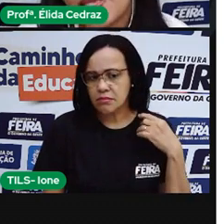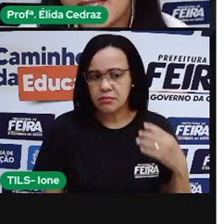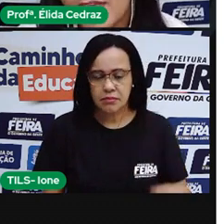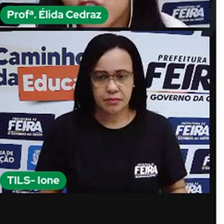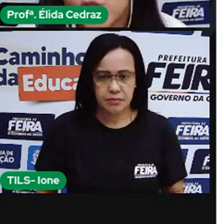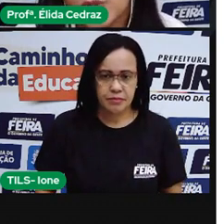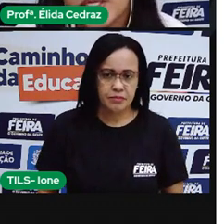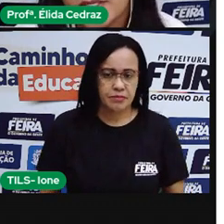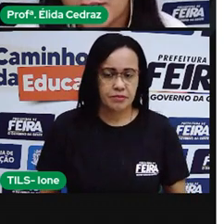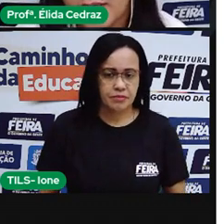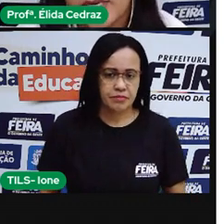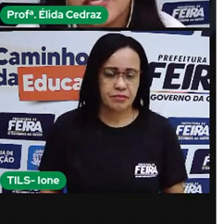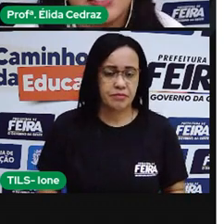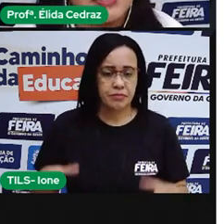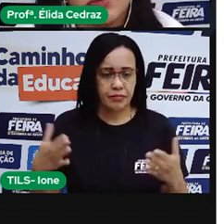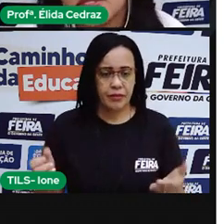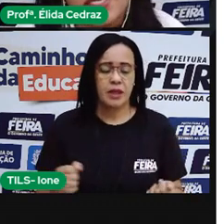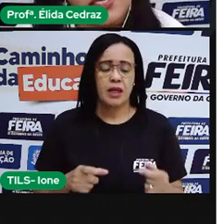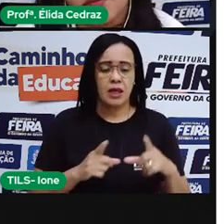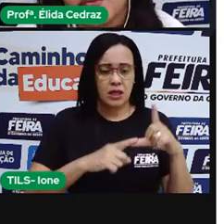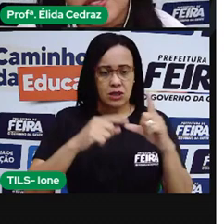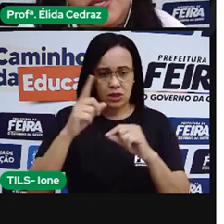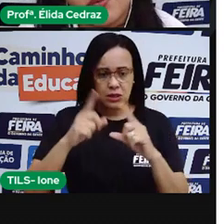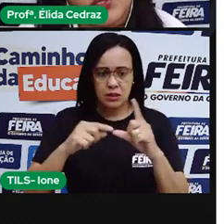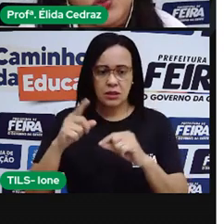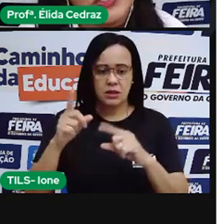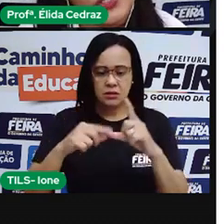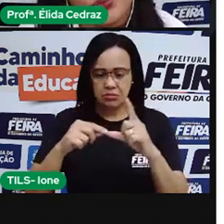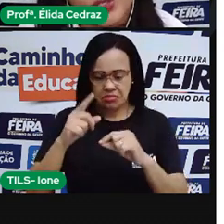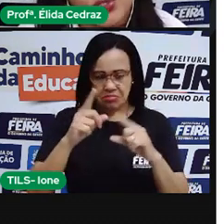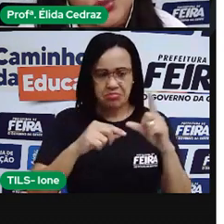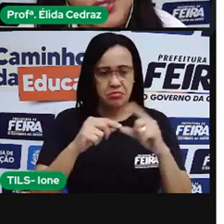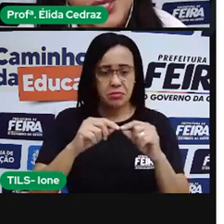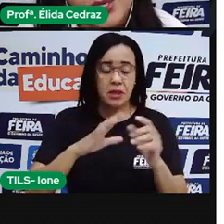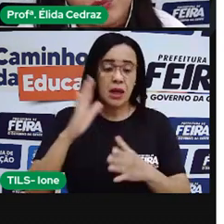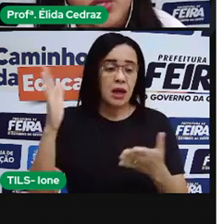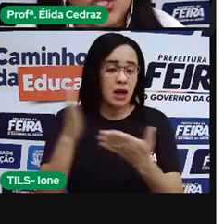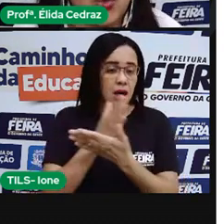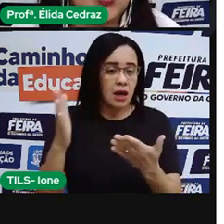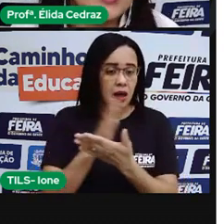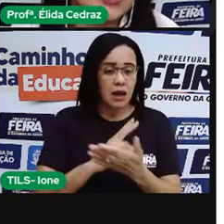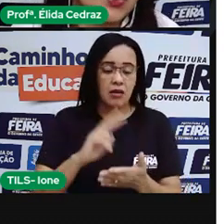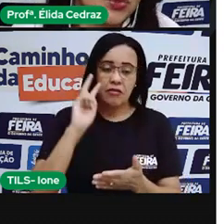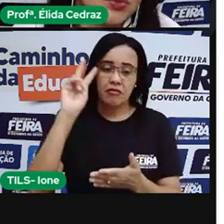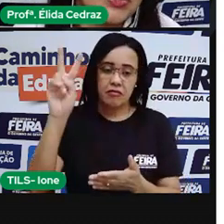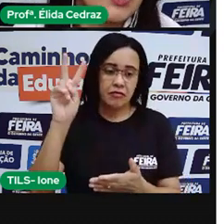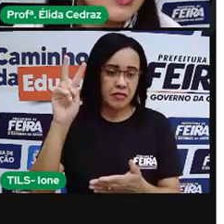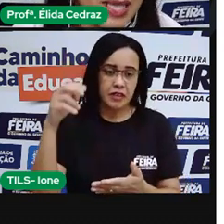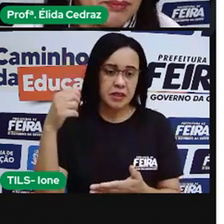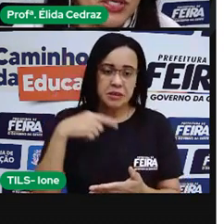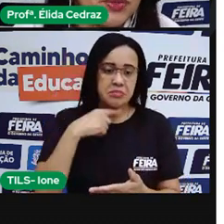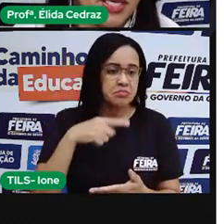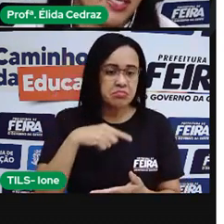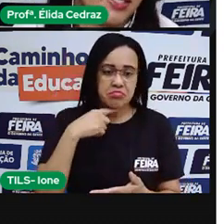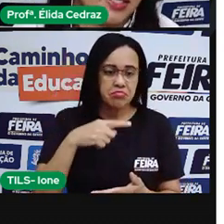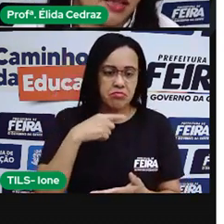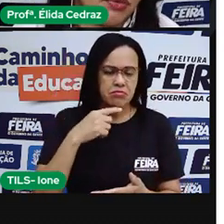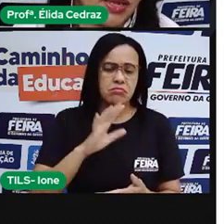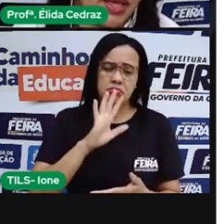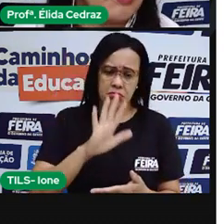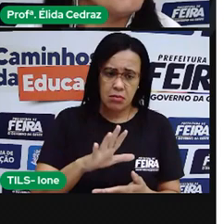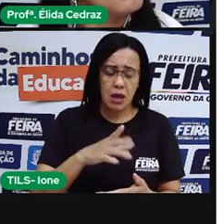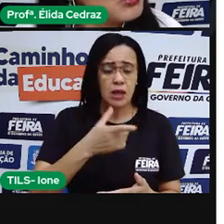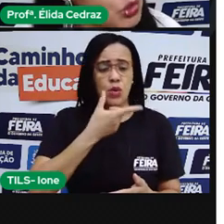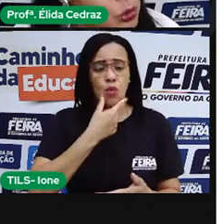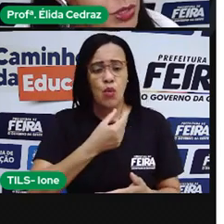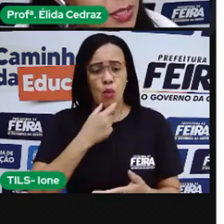Apesar de outras estrelas não serem visíveis no céu durante o dia, os astrônomos sabiam que elas estavam